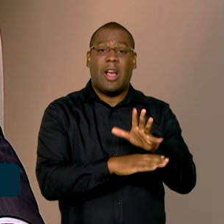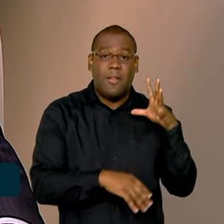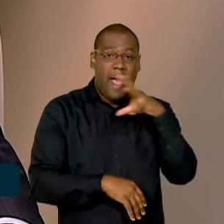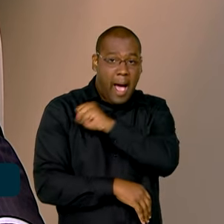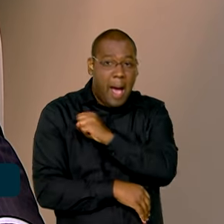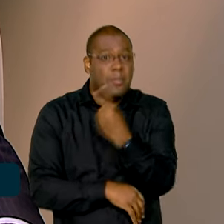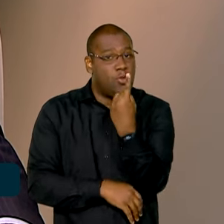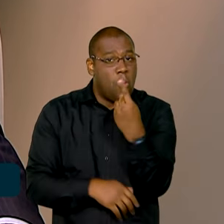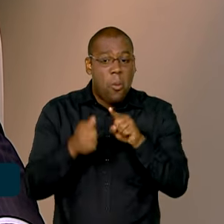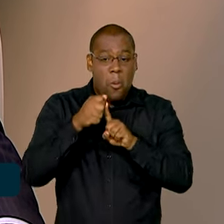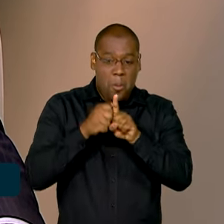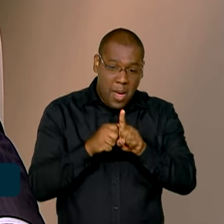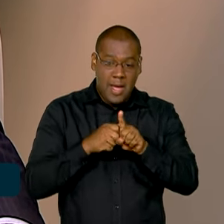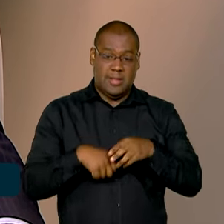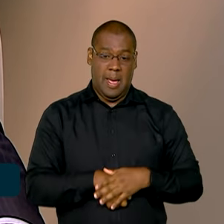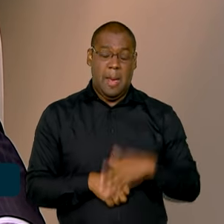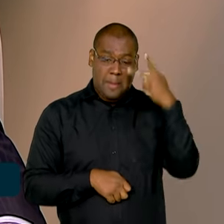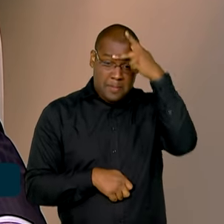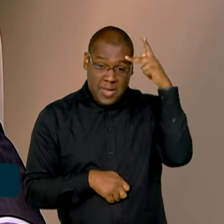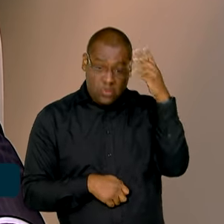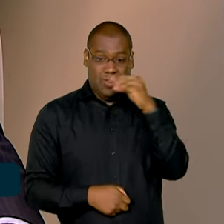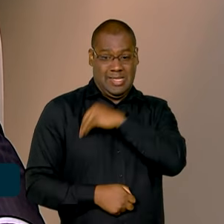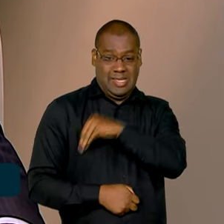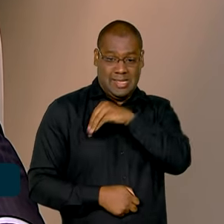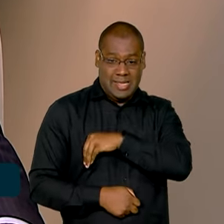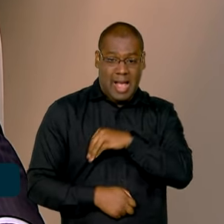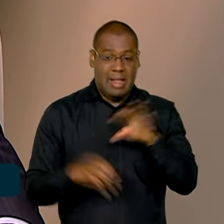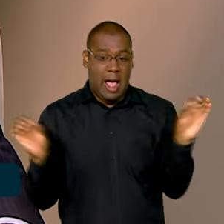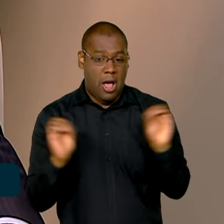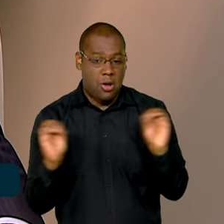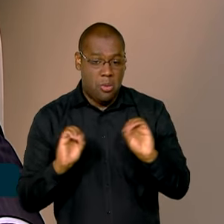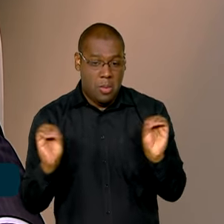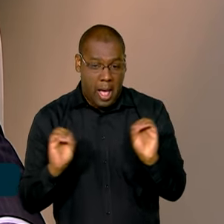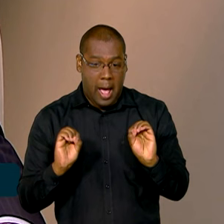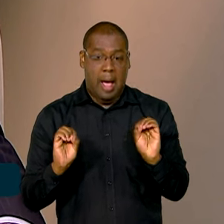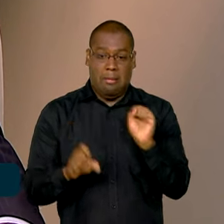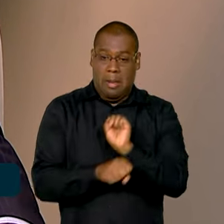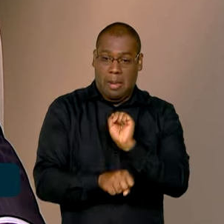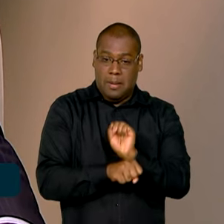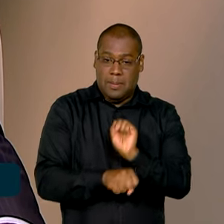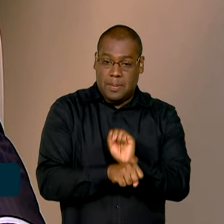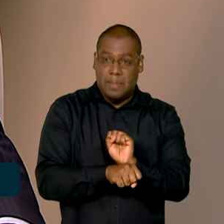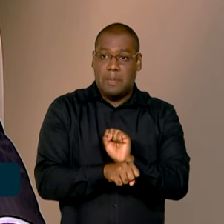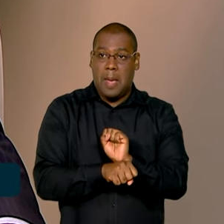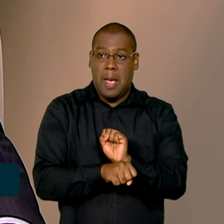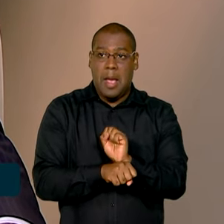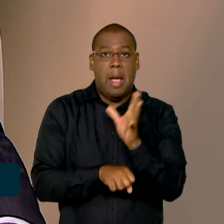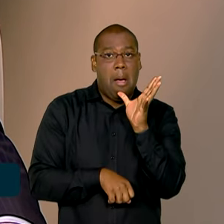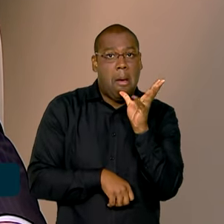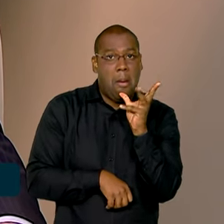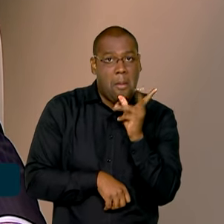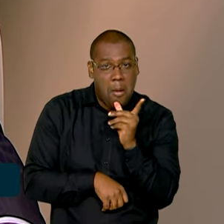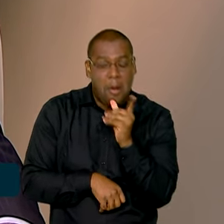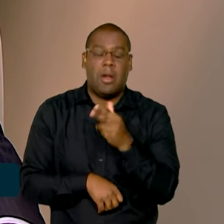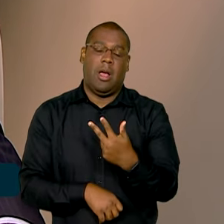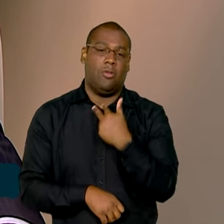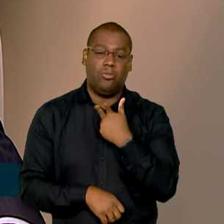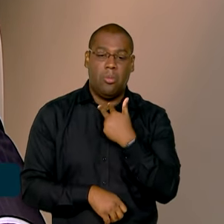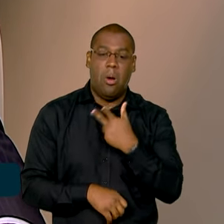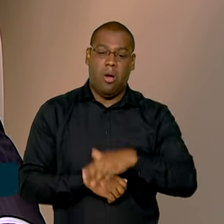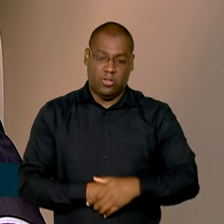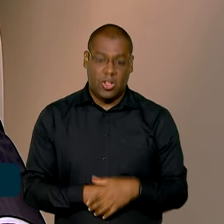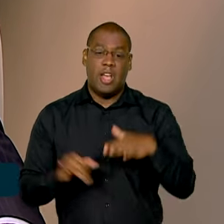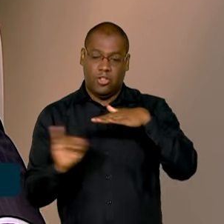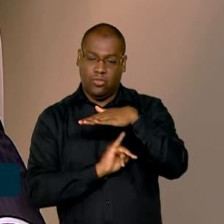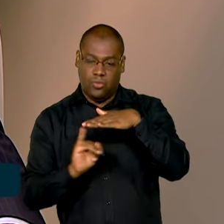que a pessoa não fique sem renda, né? Nós somos um órgão de cobertura de risco, né? Nós somos um órgão de seguro social.